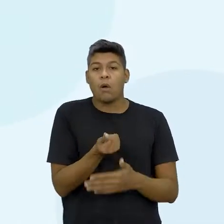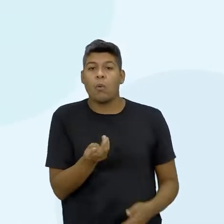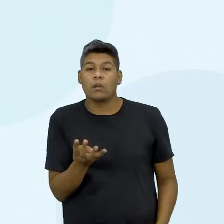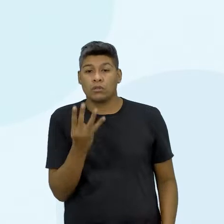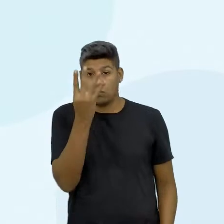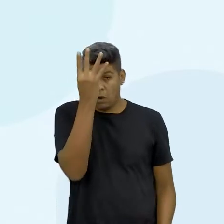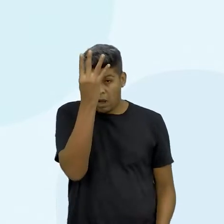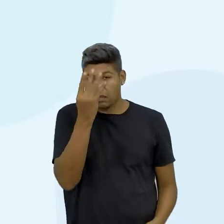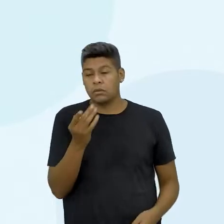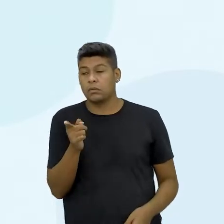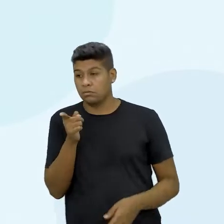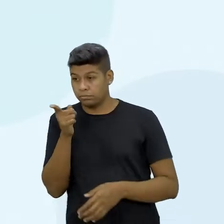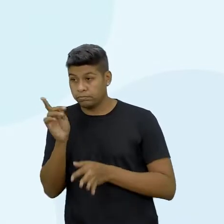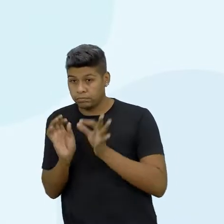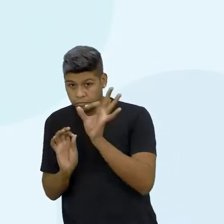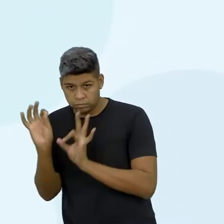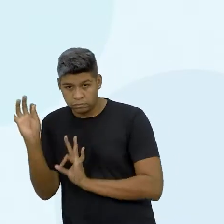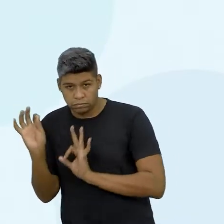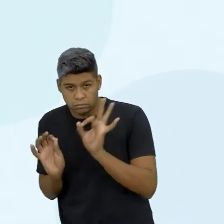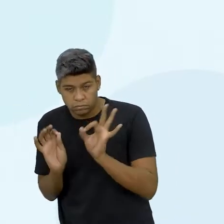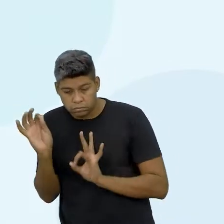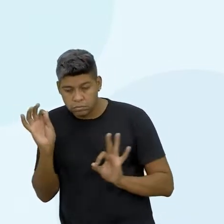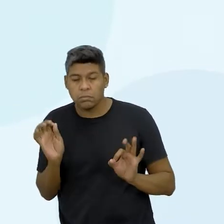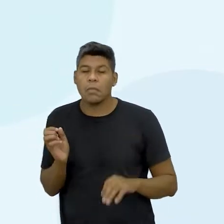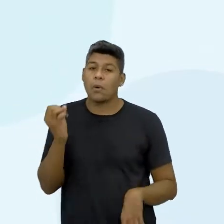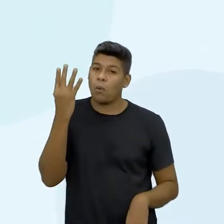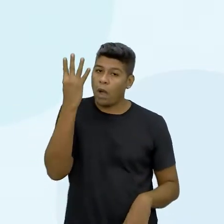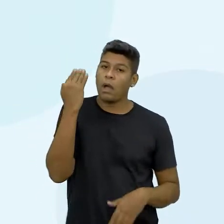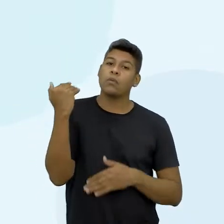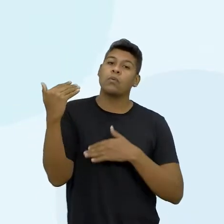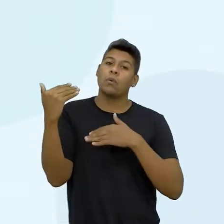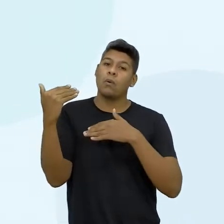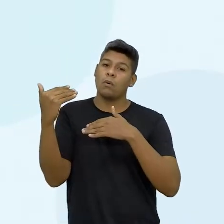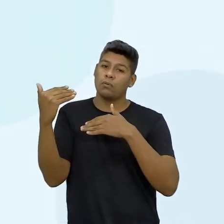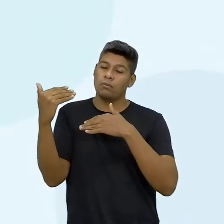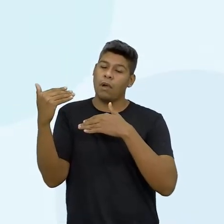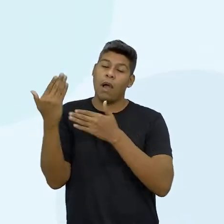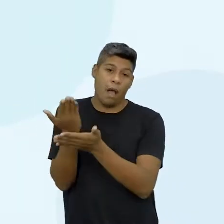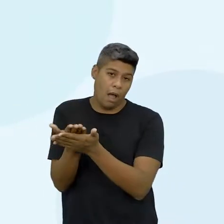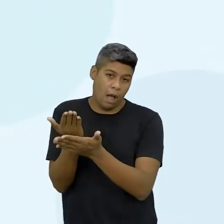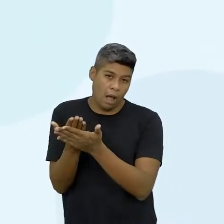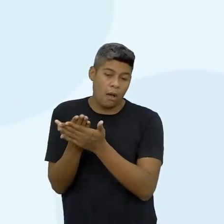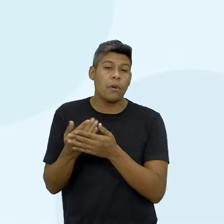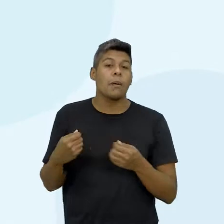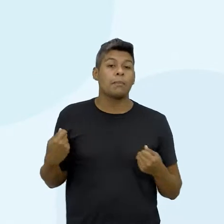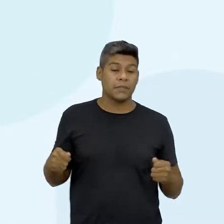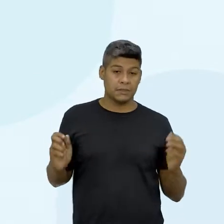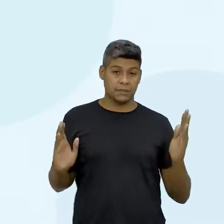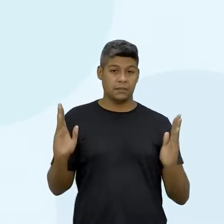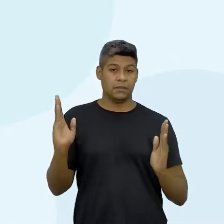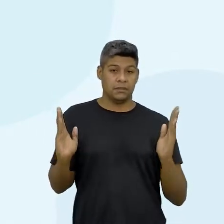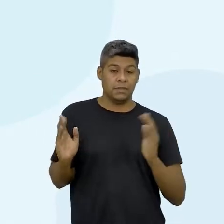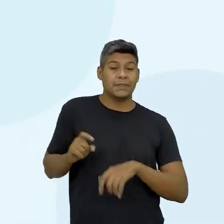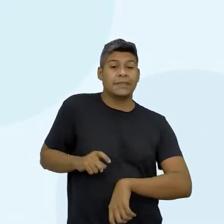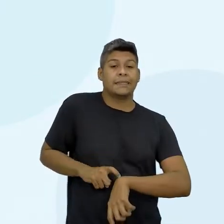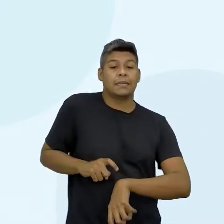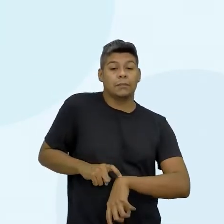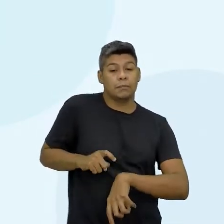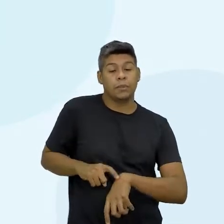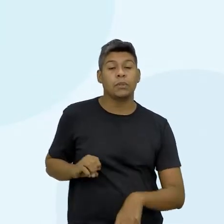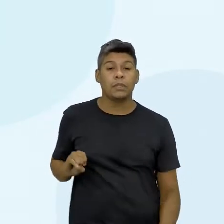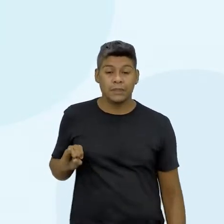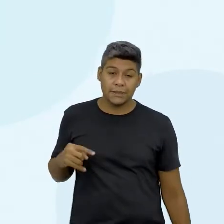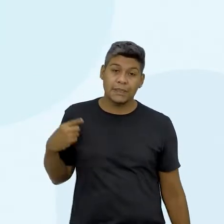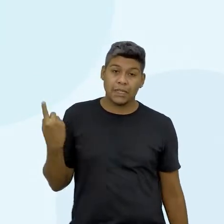sistematização aí com quatro aulas. Então, como a gente precisa fazer essa linha do tempo, se a